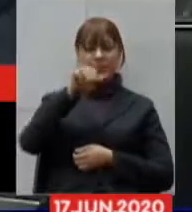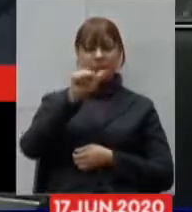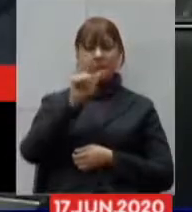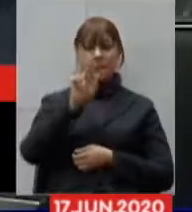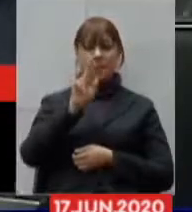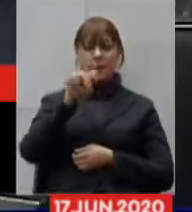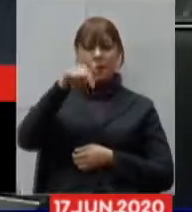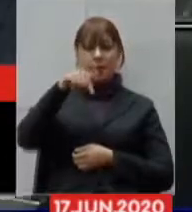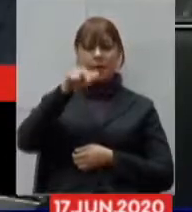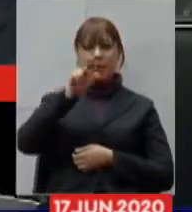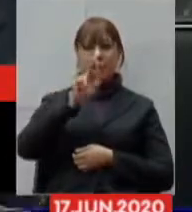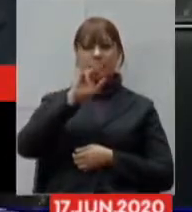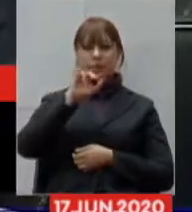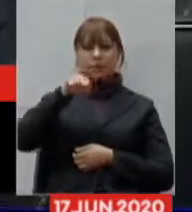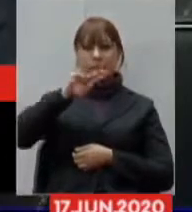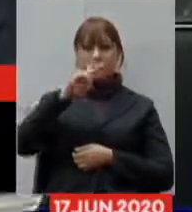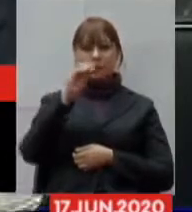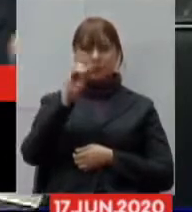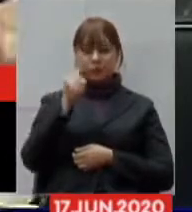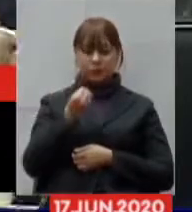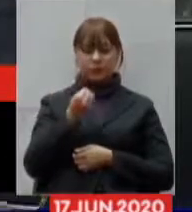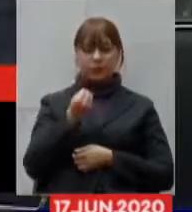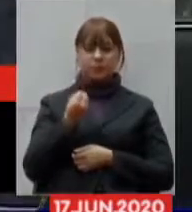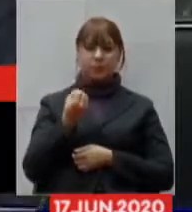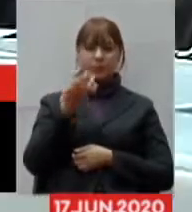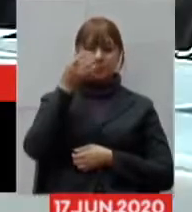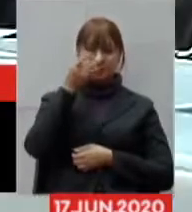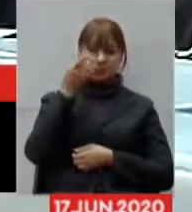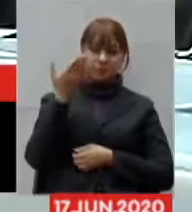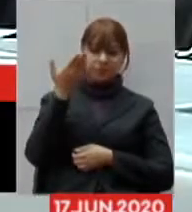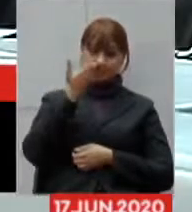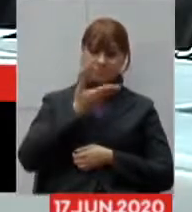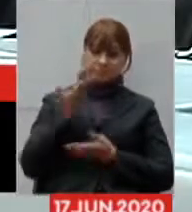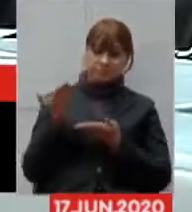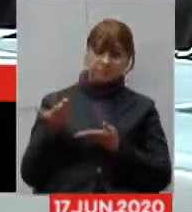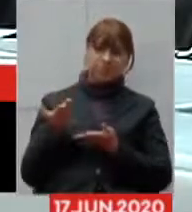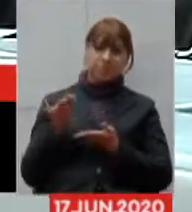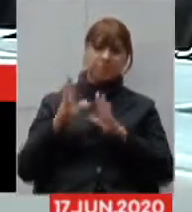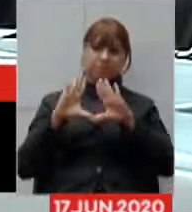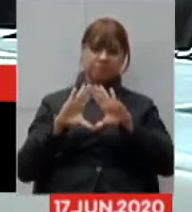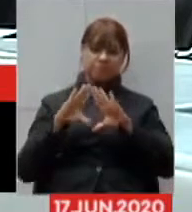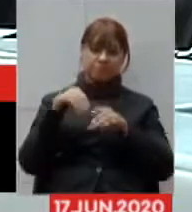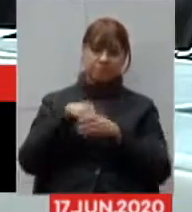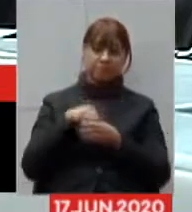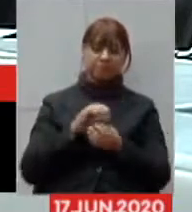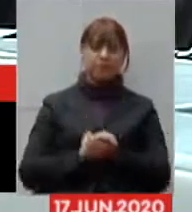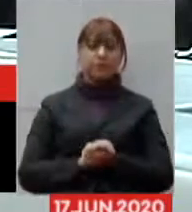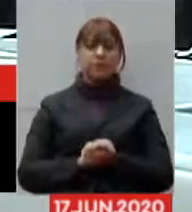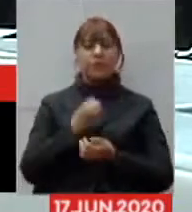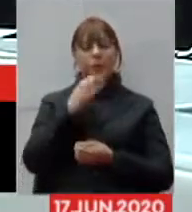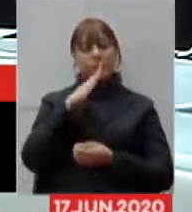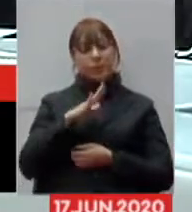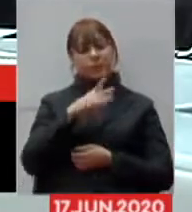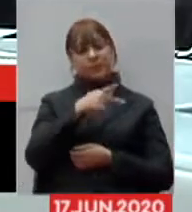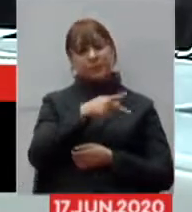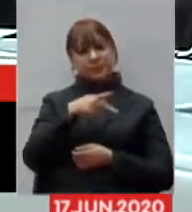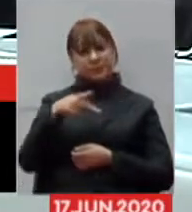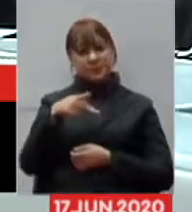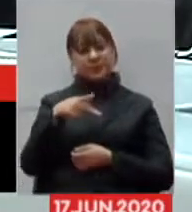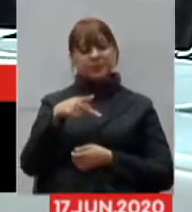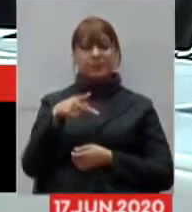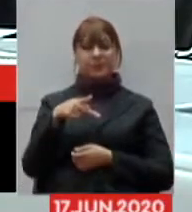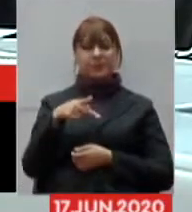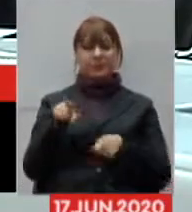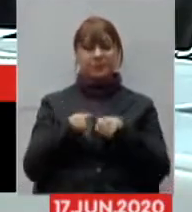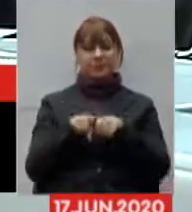está aqui presente em plenária boa tarde senhor presidente quero também